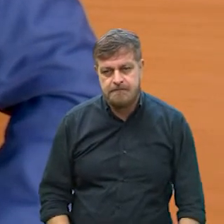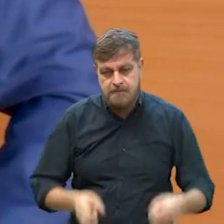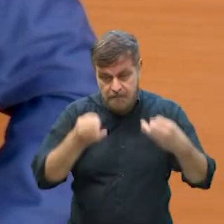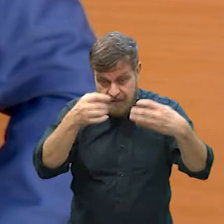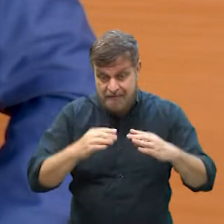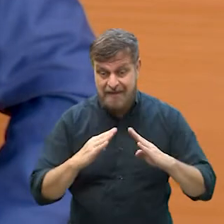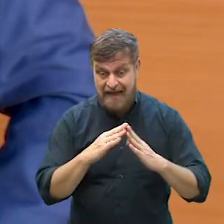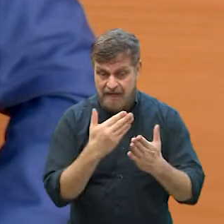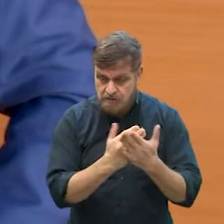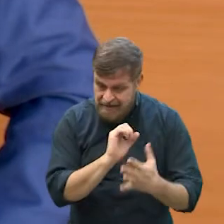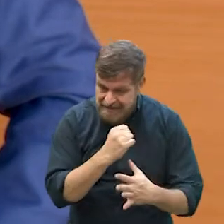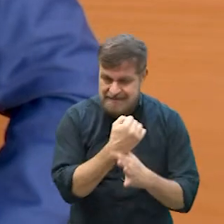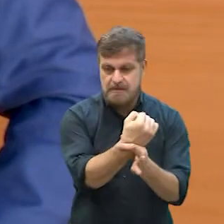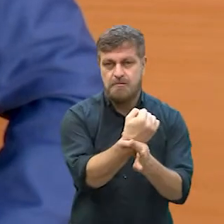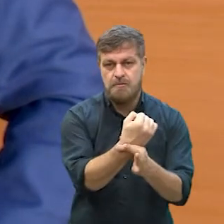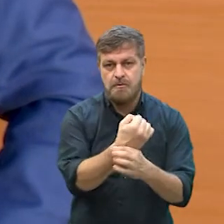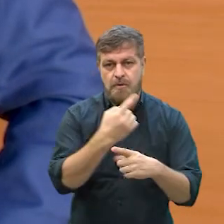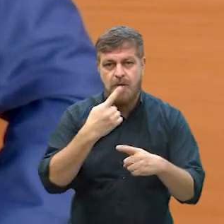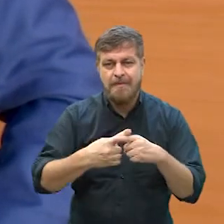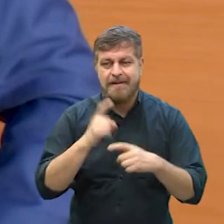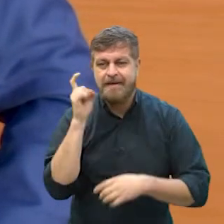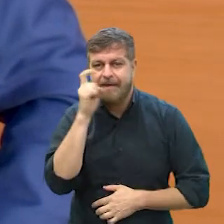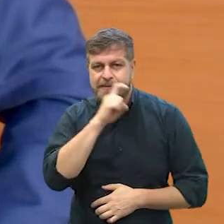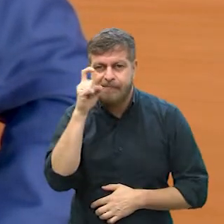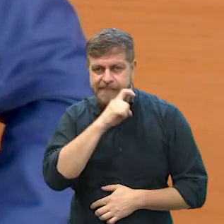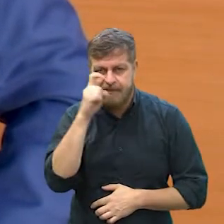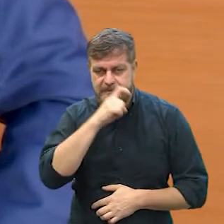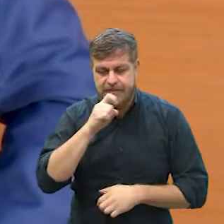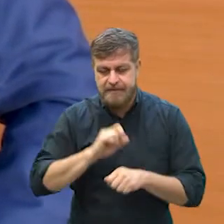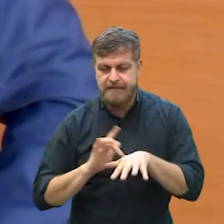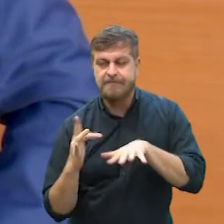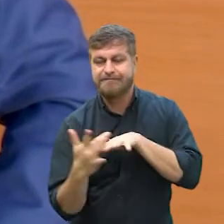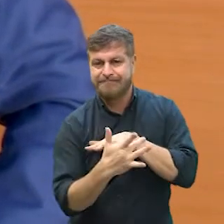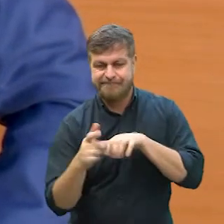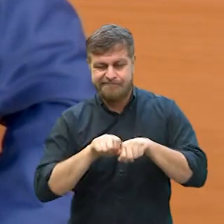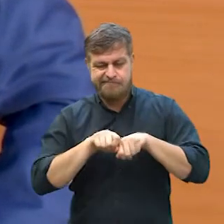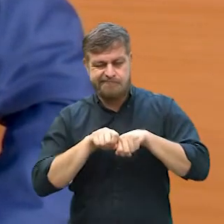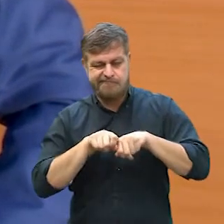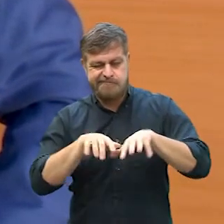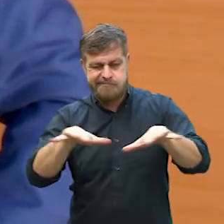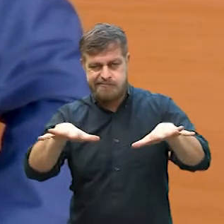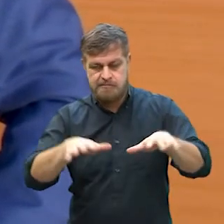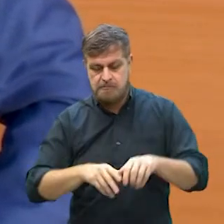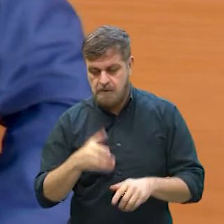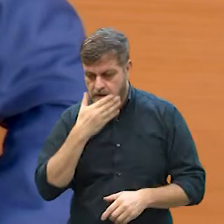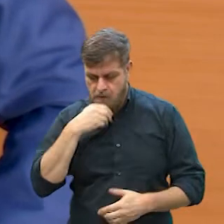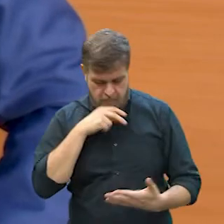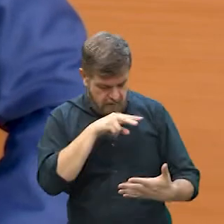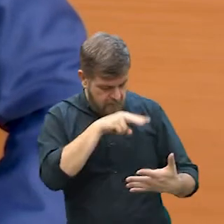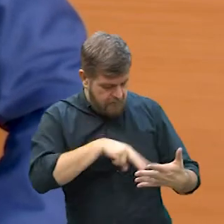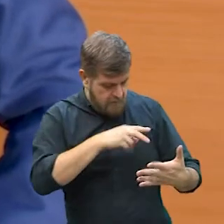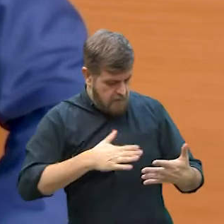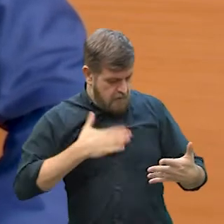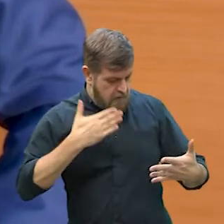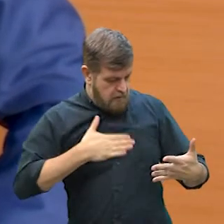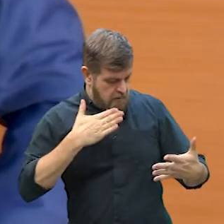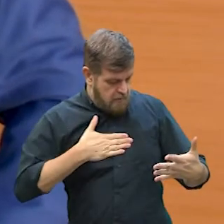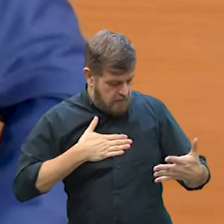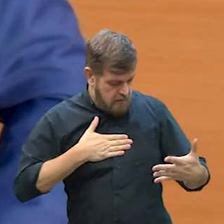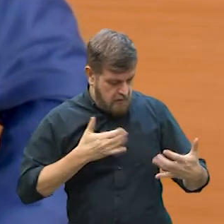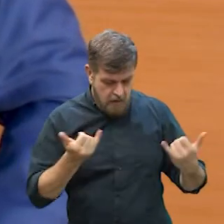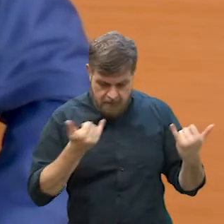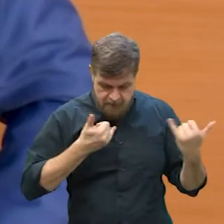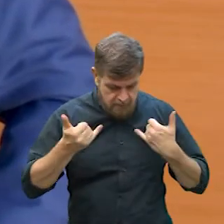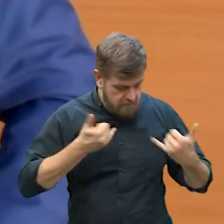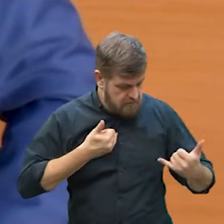dizer que é seguro, porque muitas vezes circulam informações, a gente fala daquelas fake news, que muitas vezes assustam os pais e os pais não